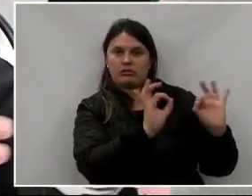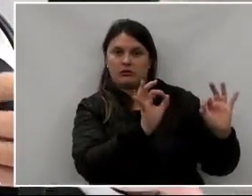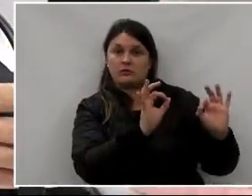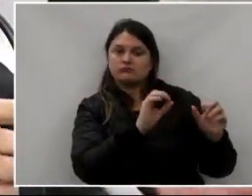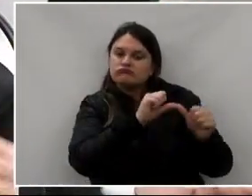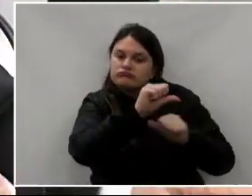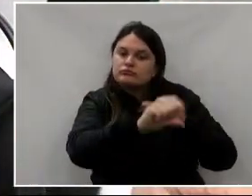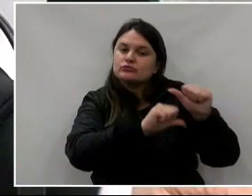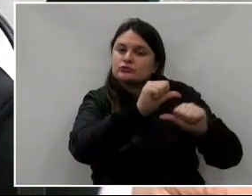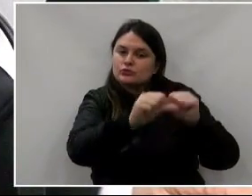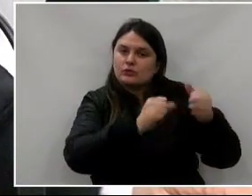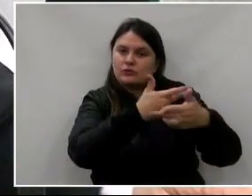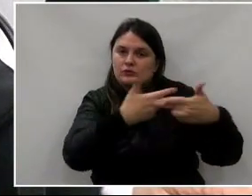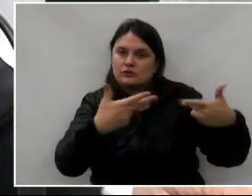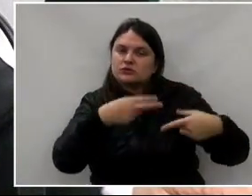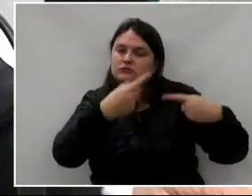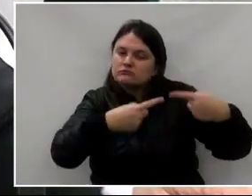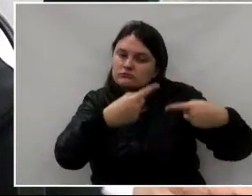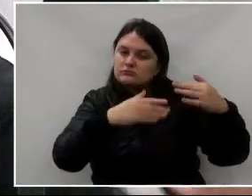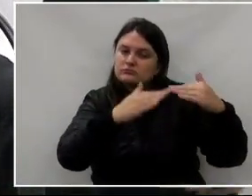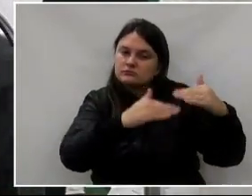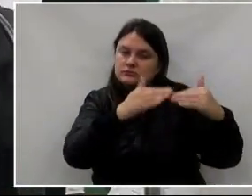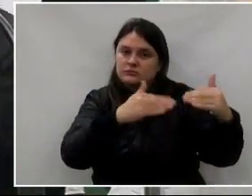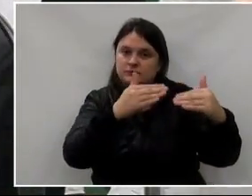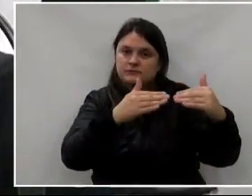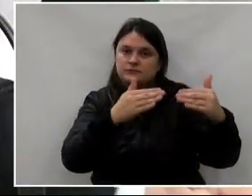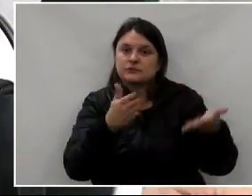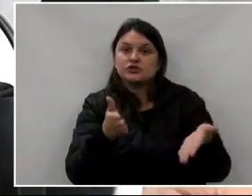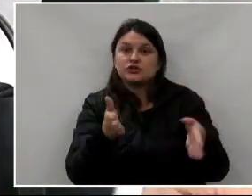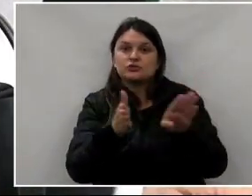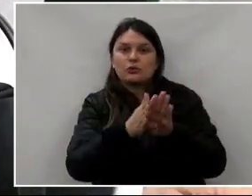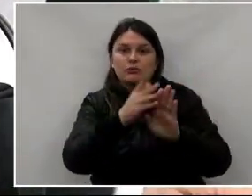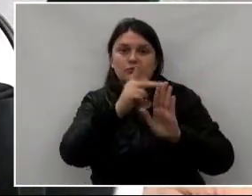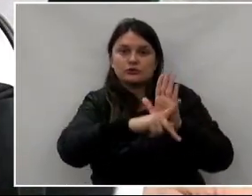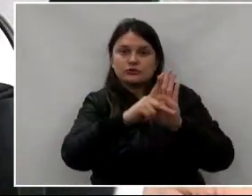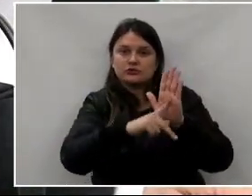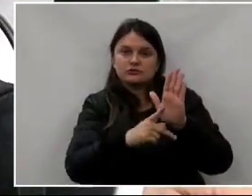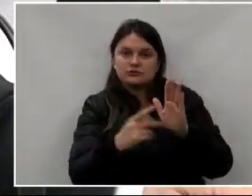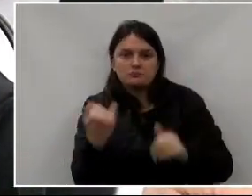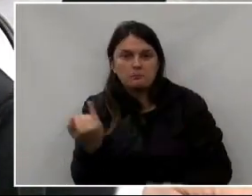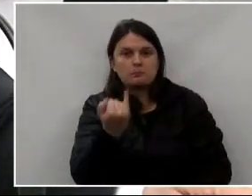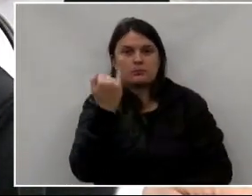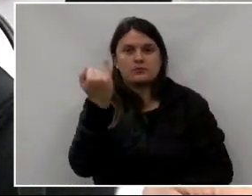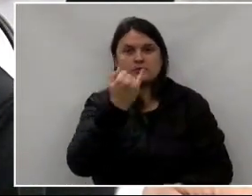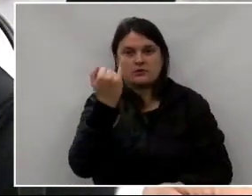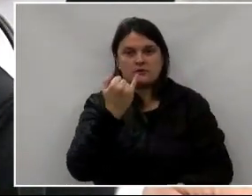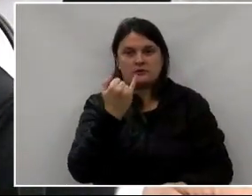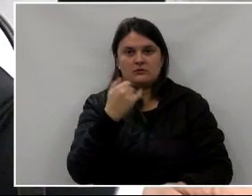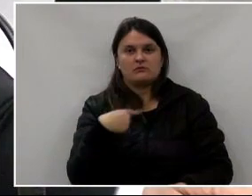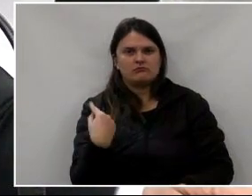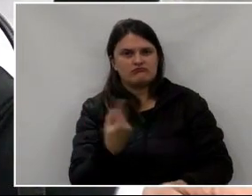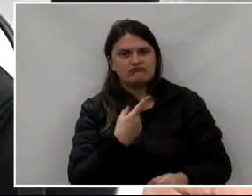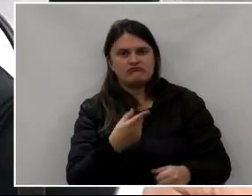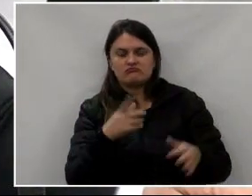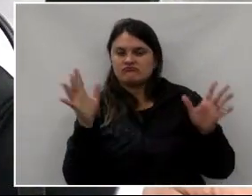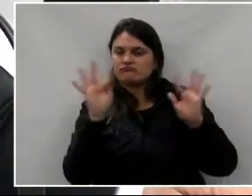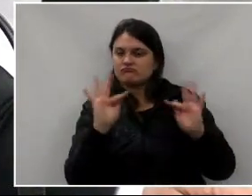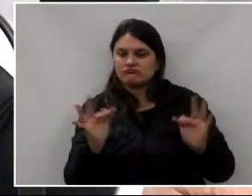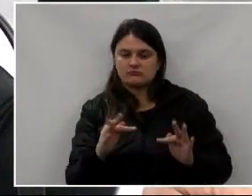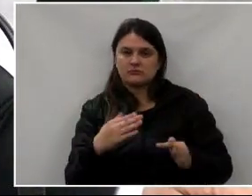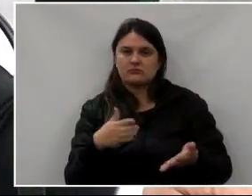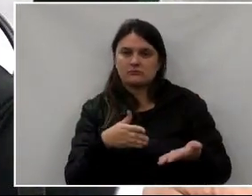Elas estão sendo desenvolvidas. E chegando a um projeto importantíssimo deste aqui para nós, para nós